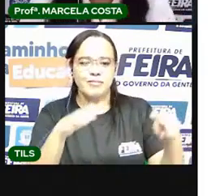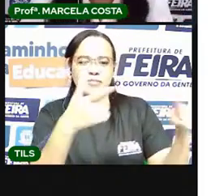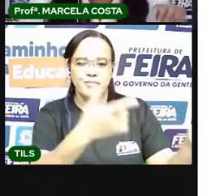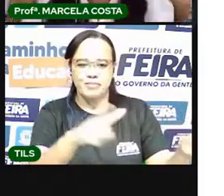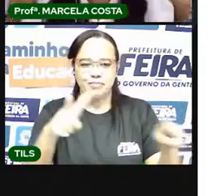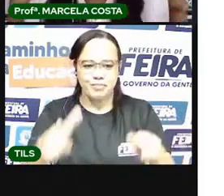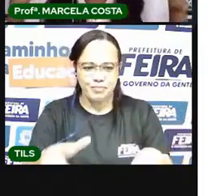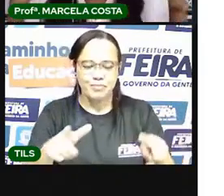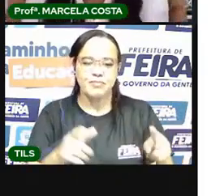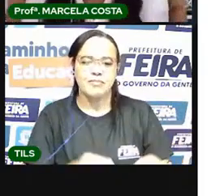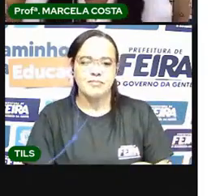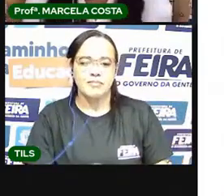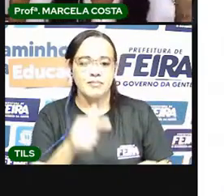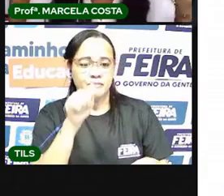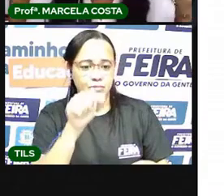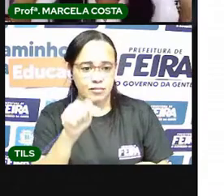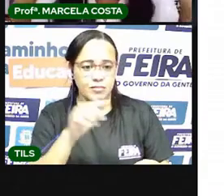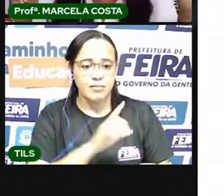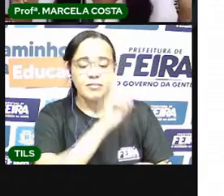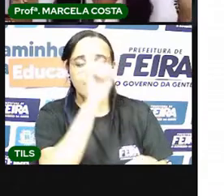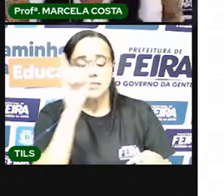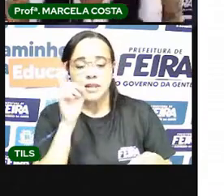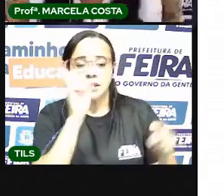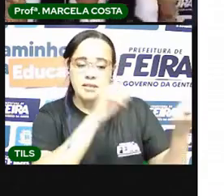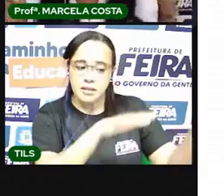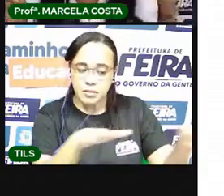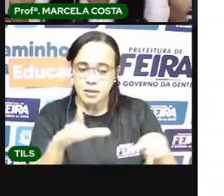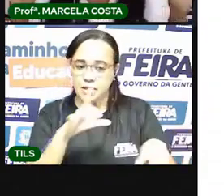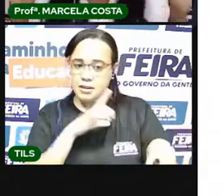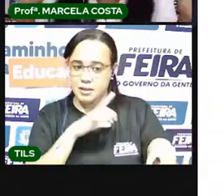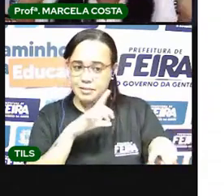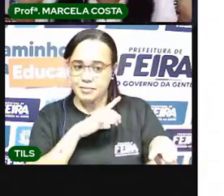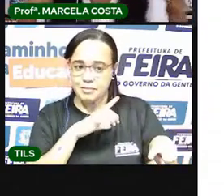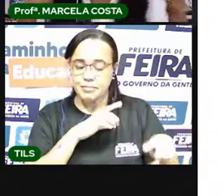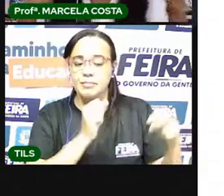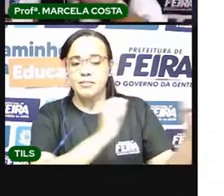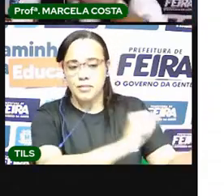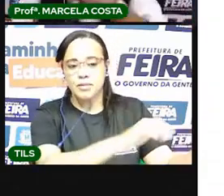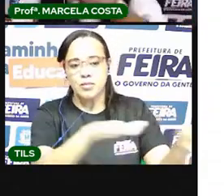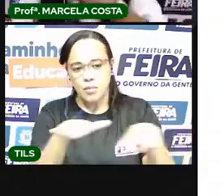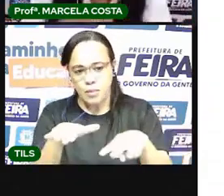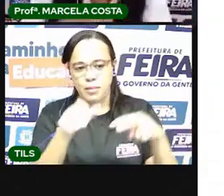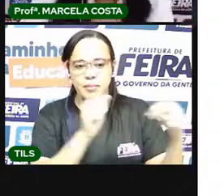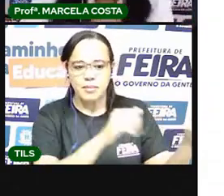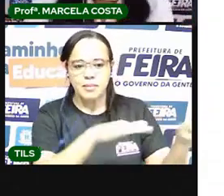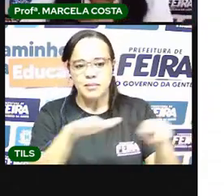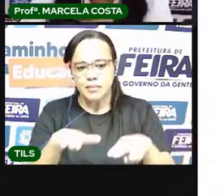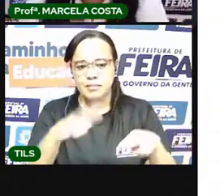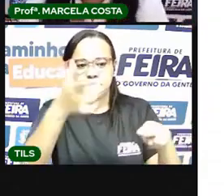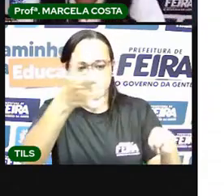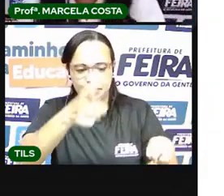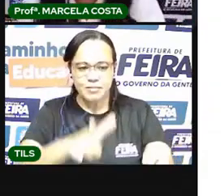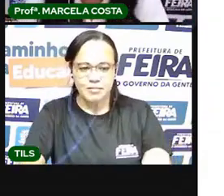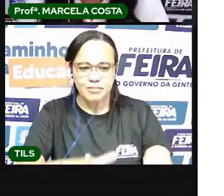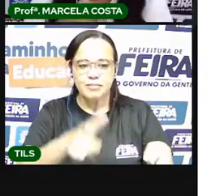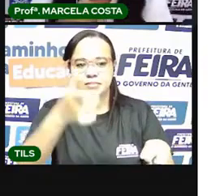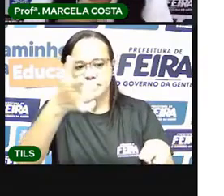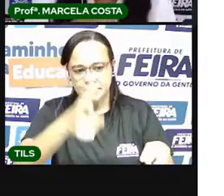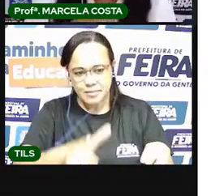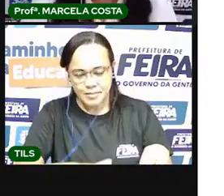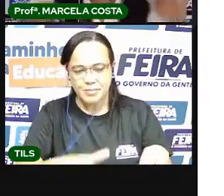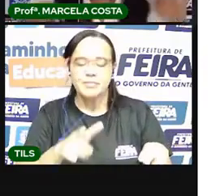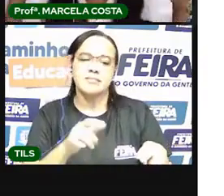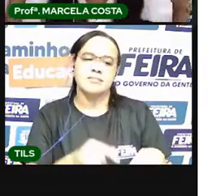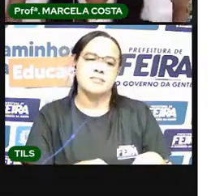Sete dias a semana tem Quando uma passa, logo a outra